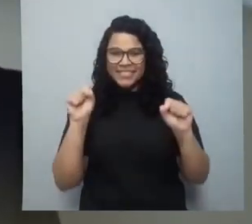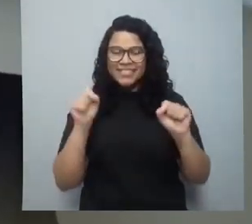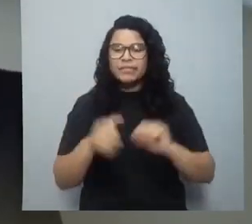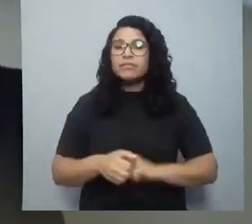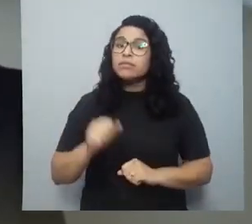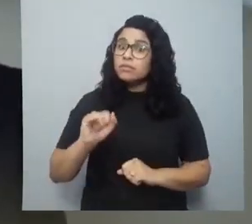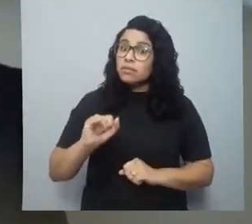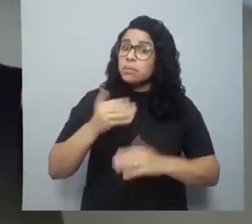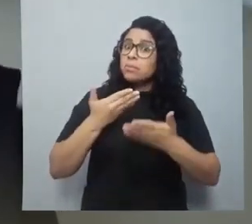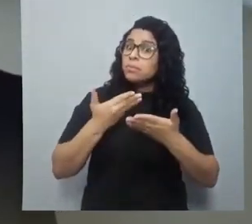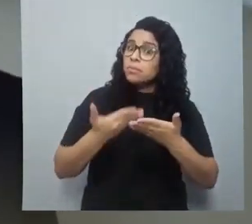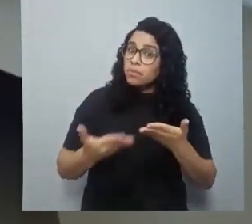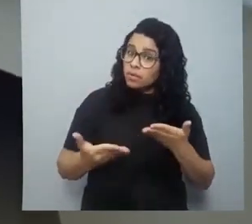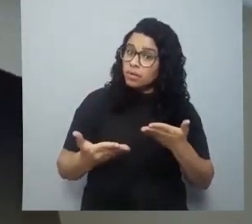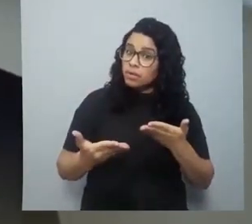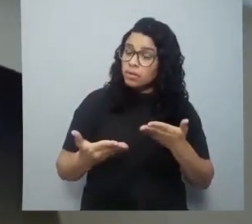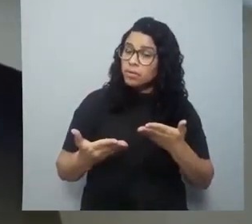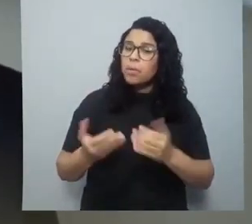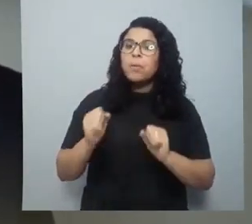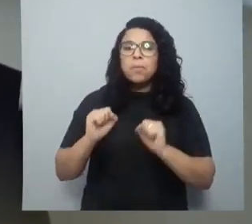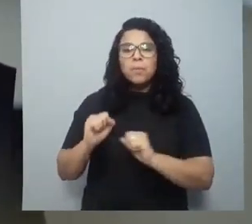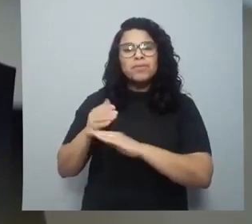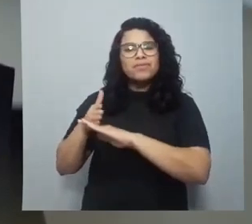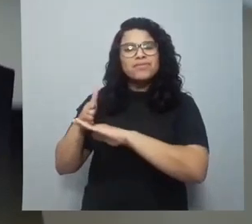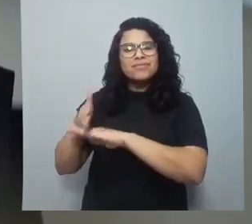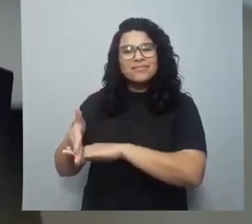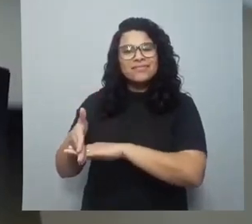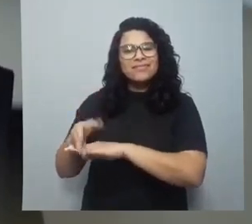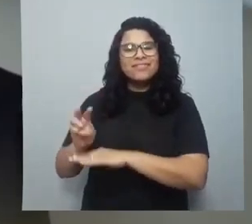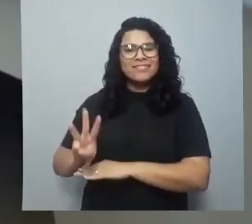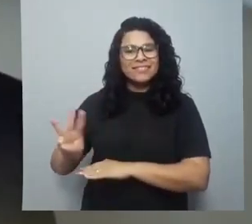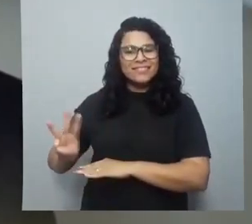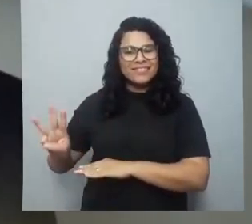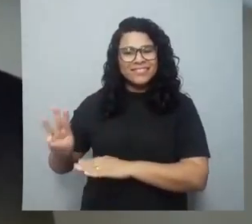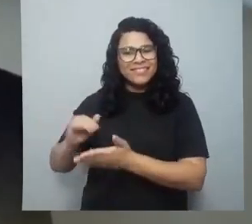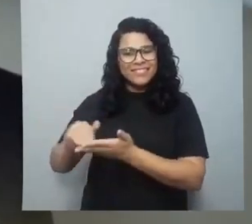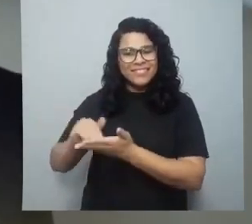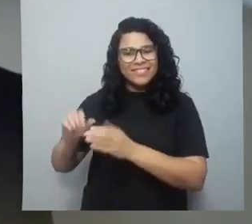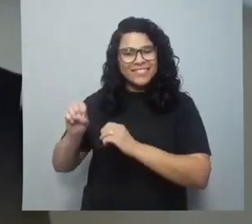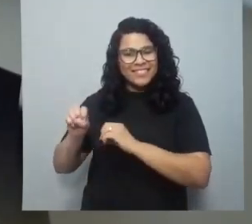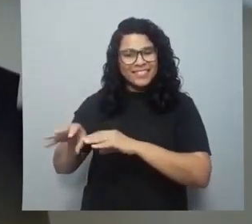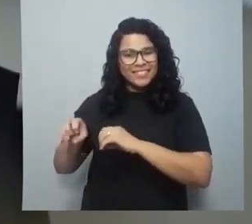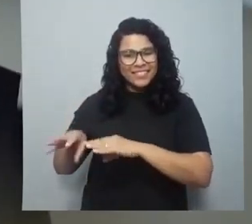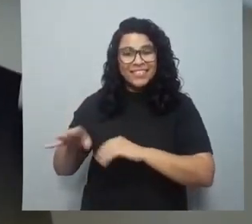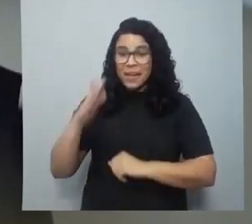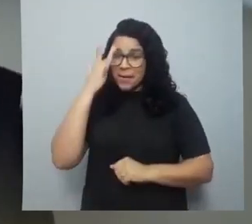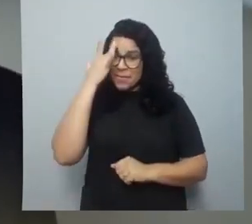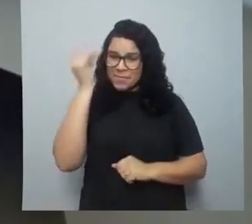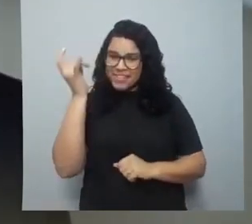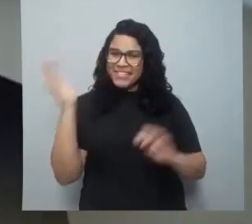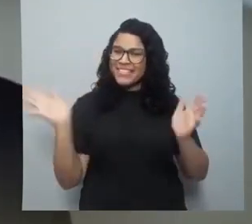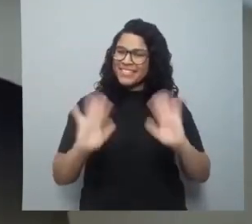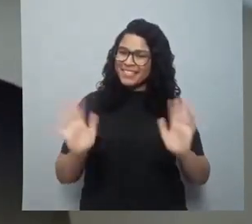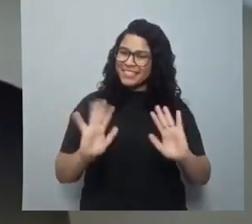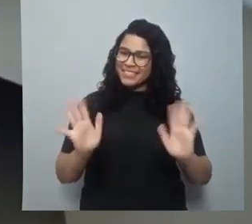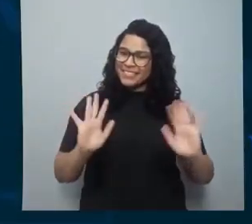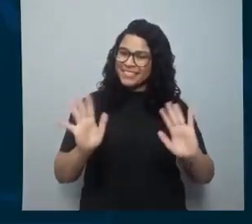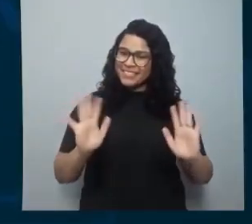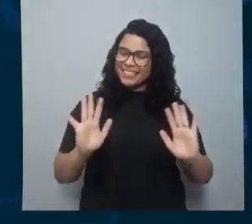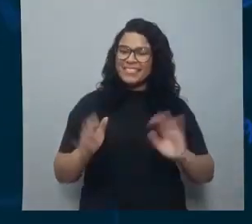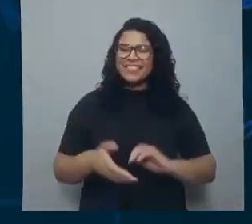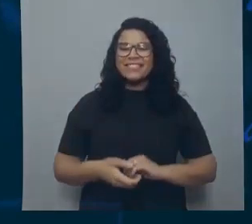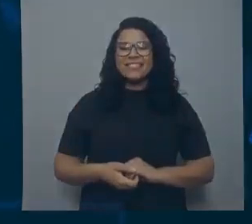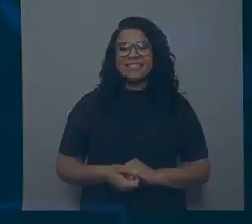E se você perdeu alguma coisa, é só acessar o Portal da Educação. Eu vejo vocês amanhã. Tchau, tchau.